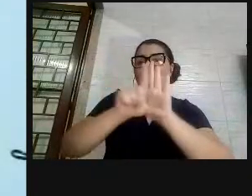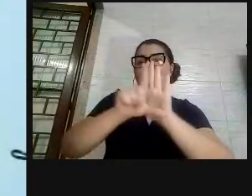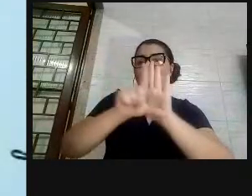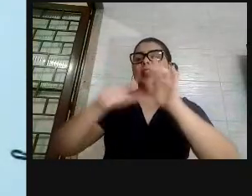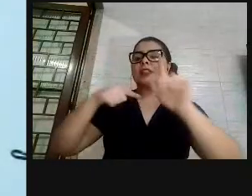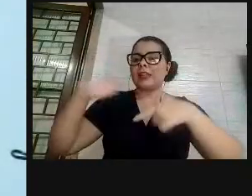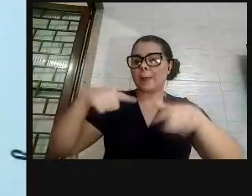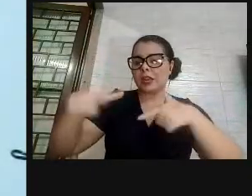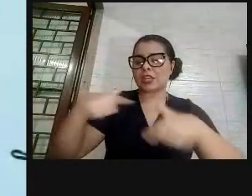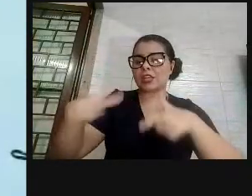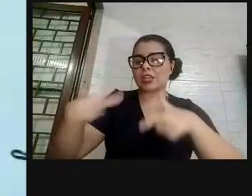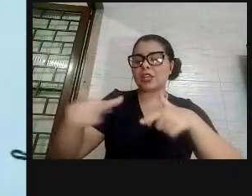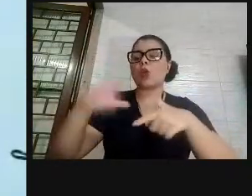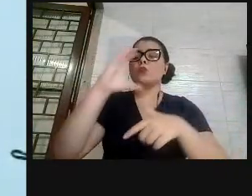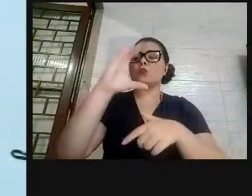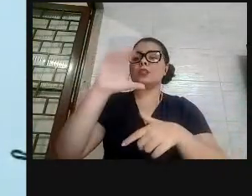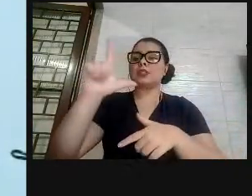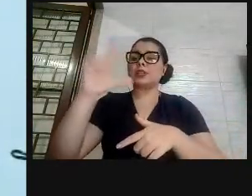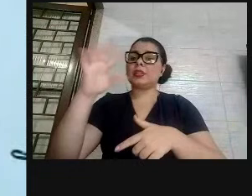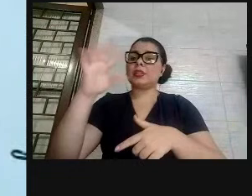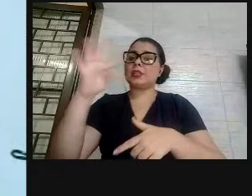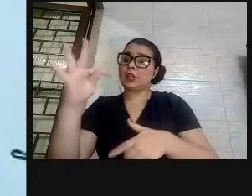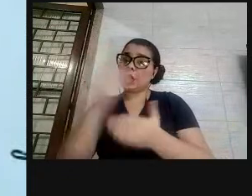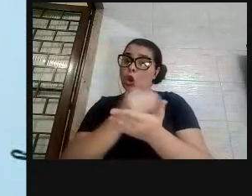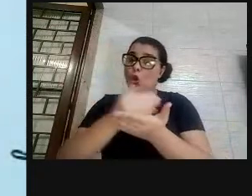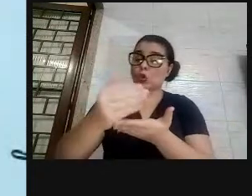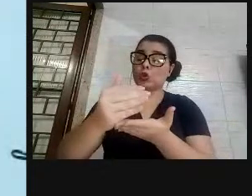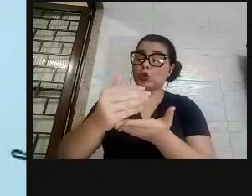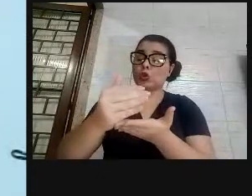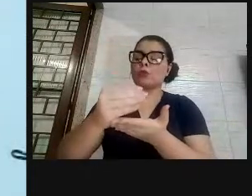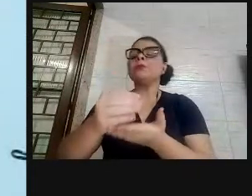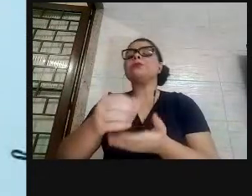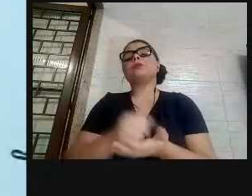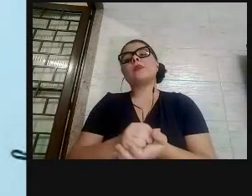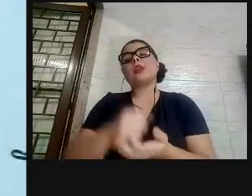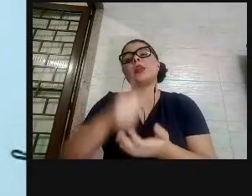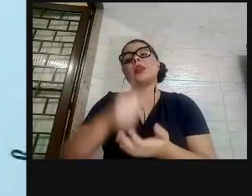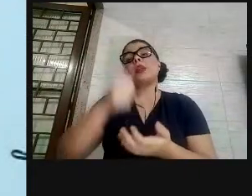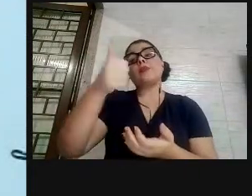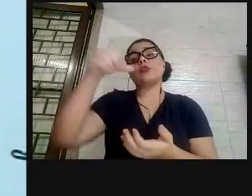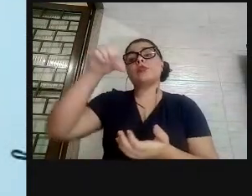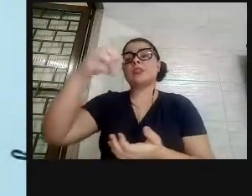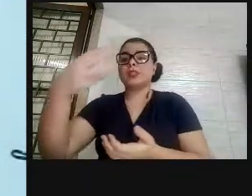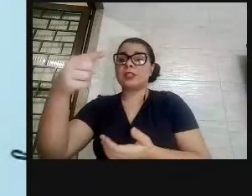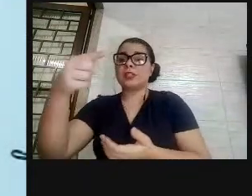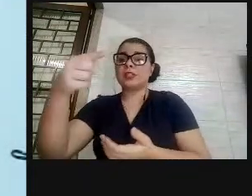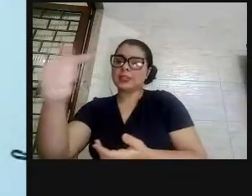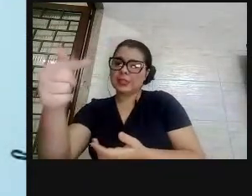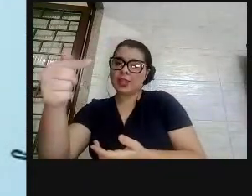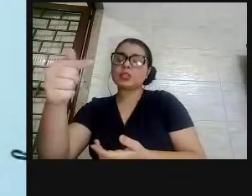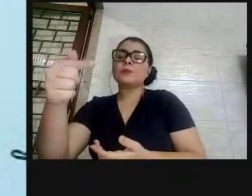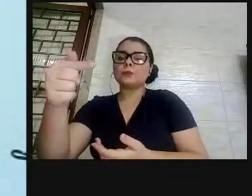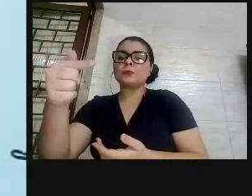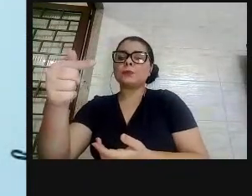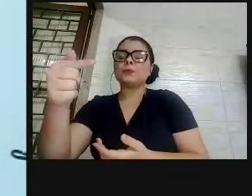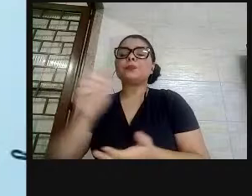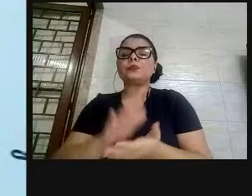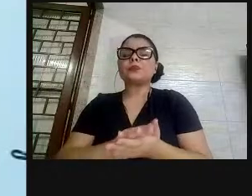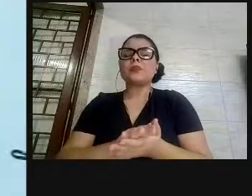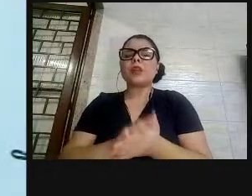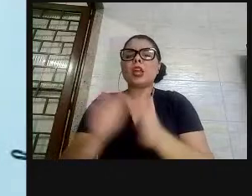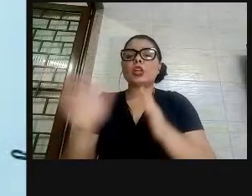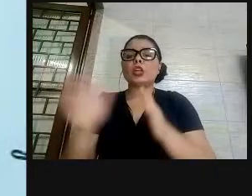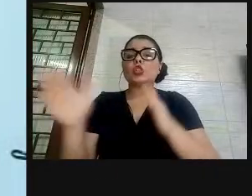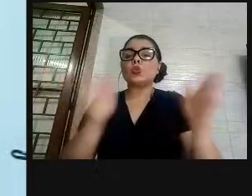A CLT só veio no Brasil em 1937. Nós temos um país, durante esses 100 anos de